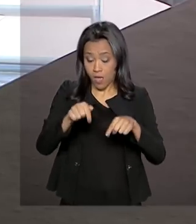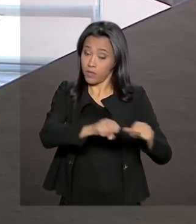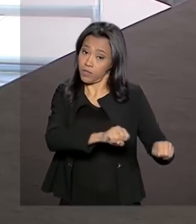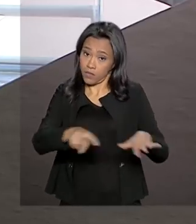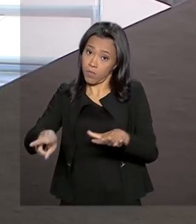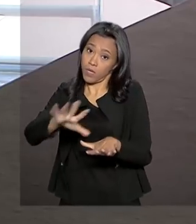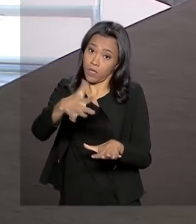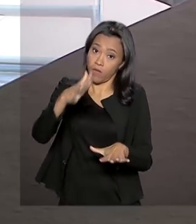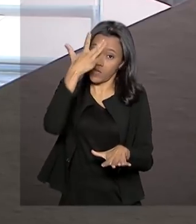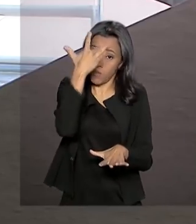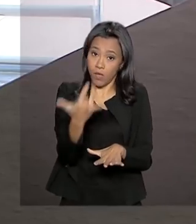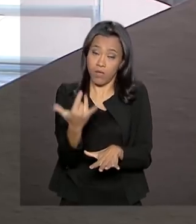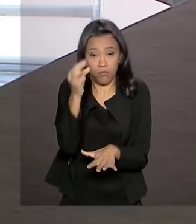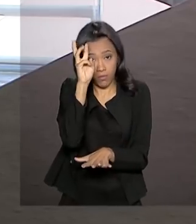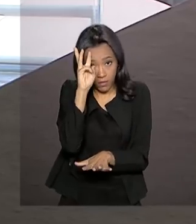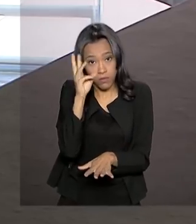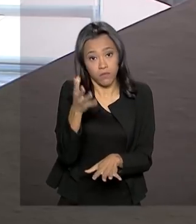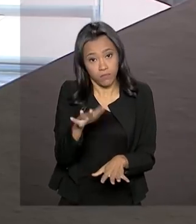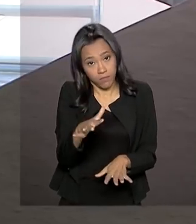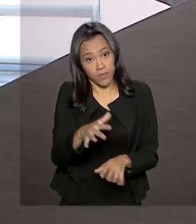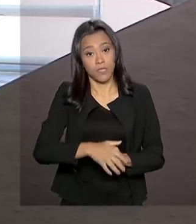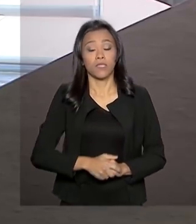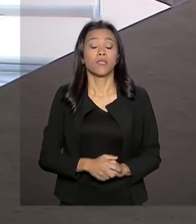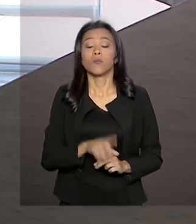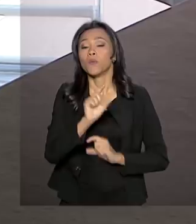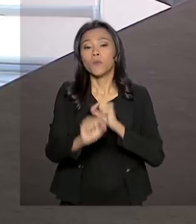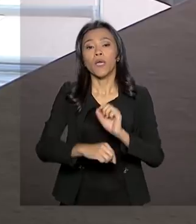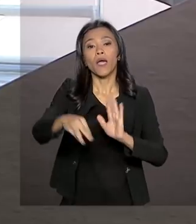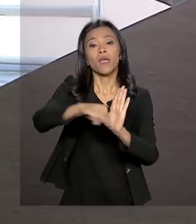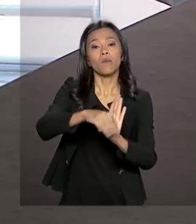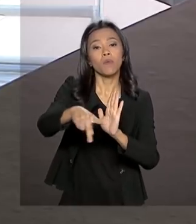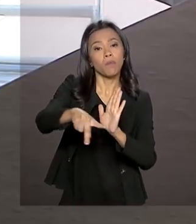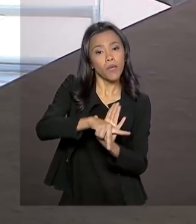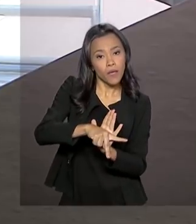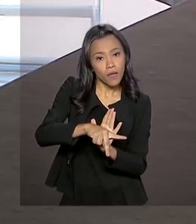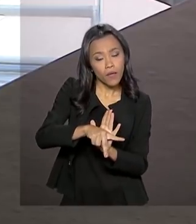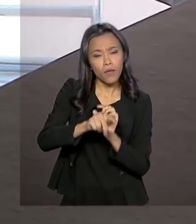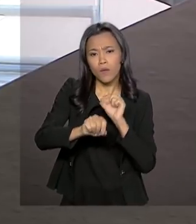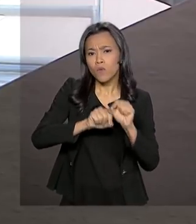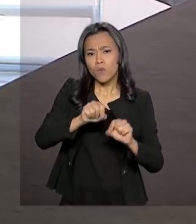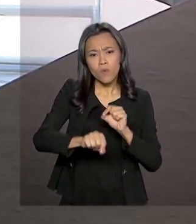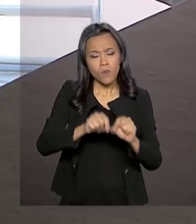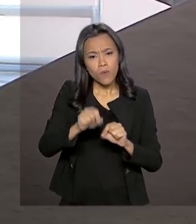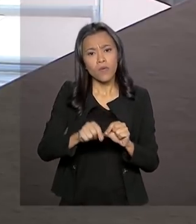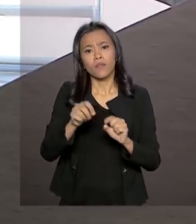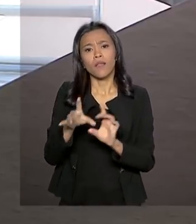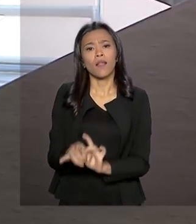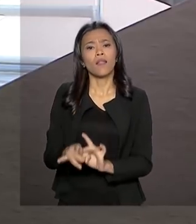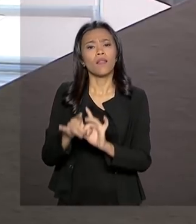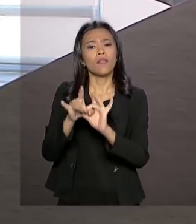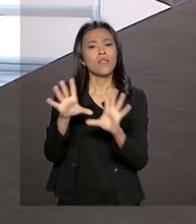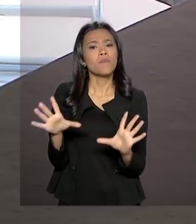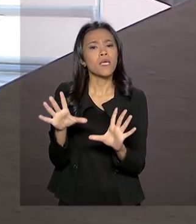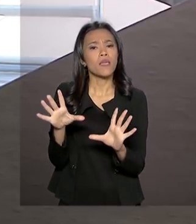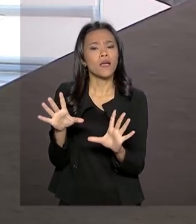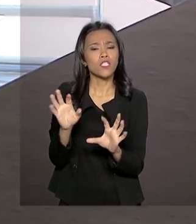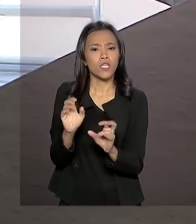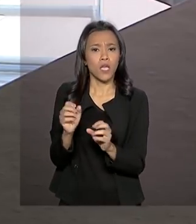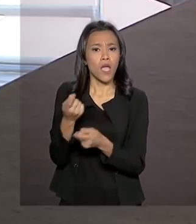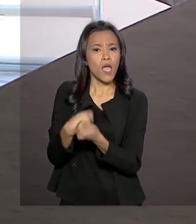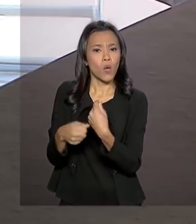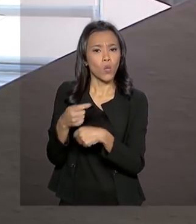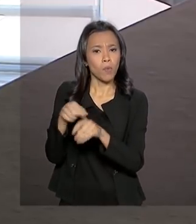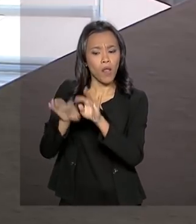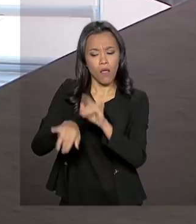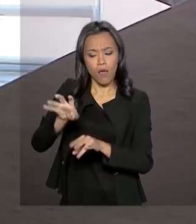talvez amanhã, terça-feira, a medida provisória da liberdade econômica será editada. Esse é